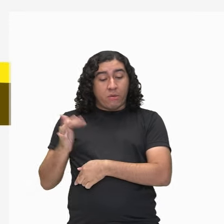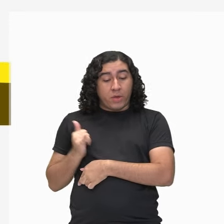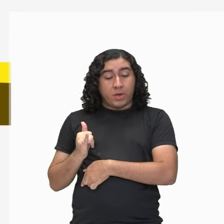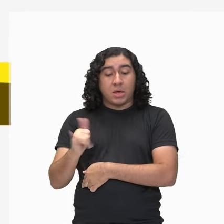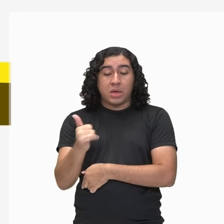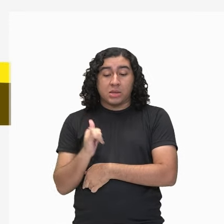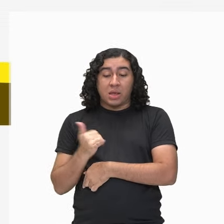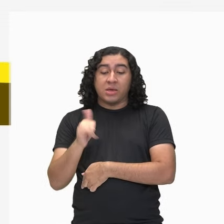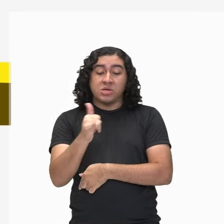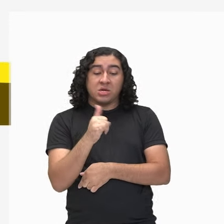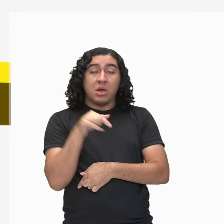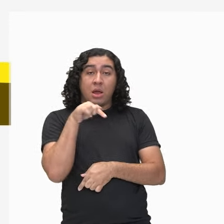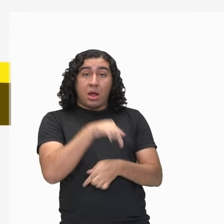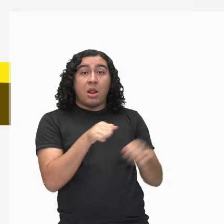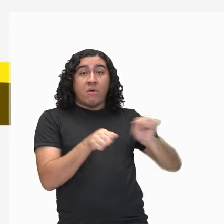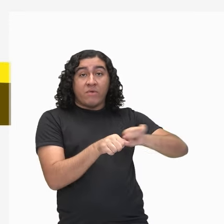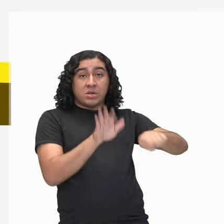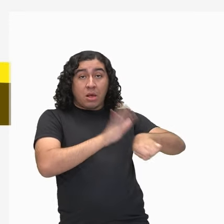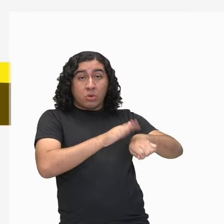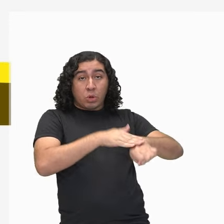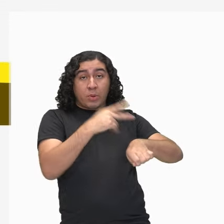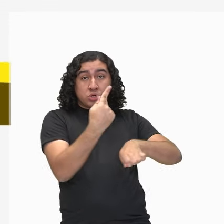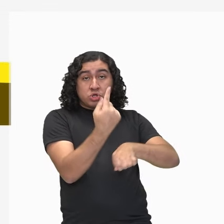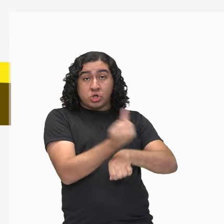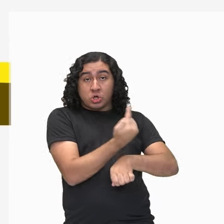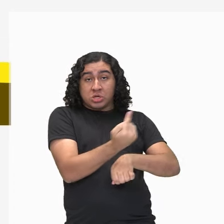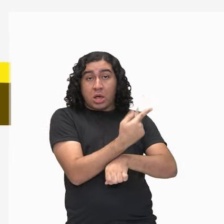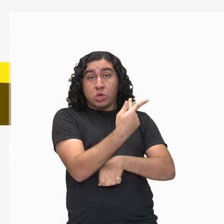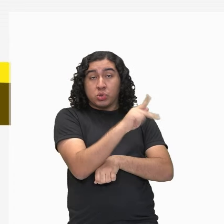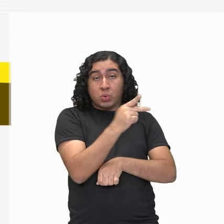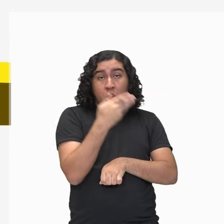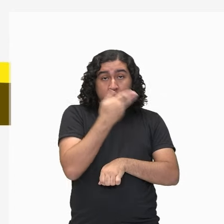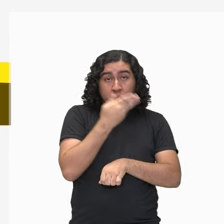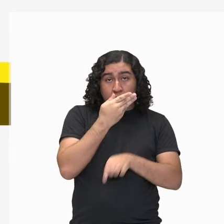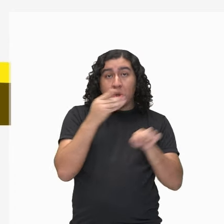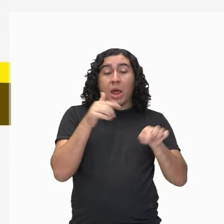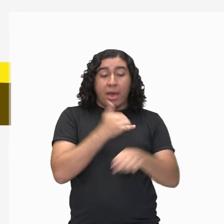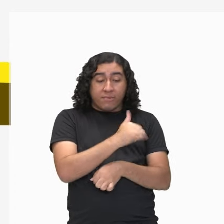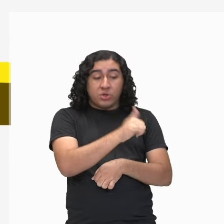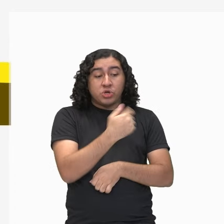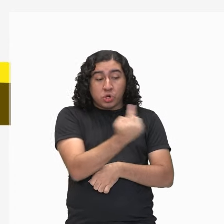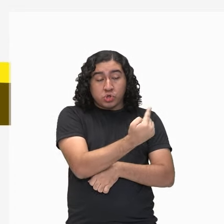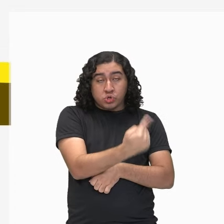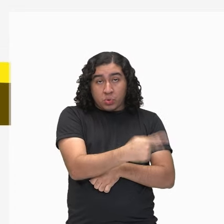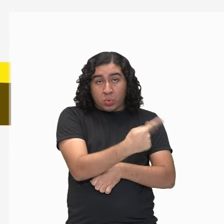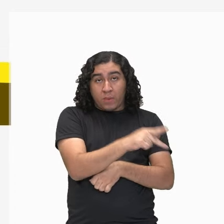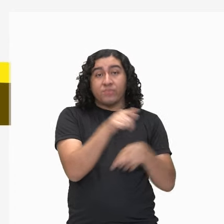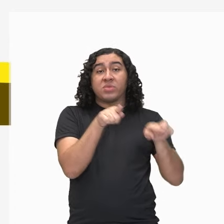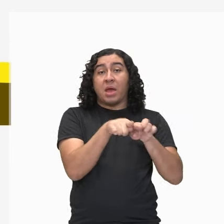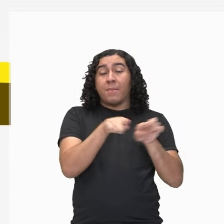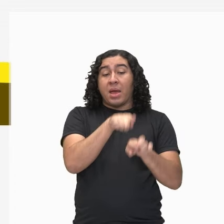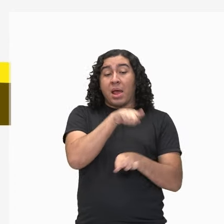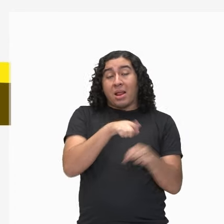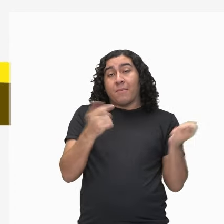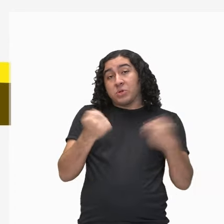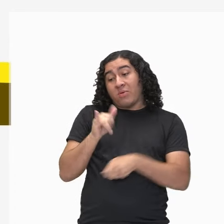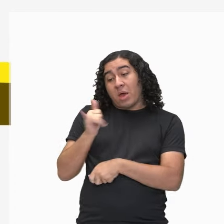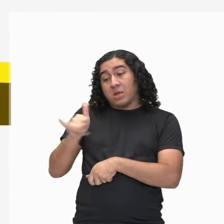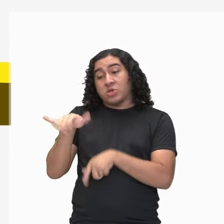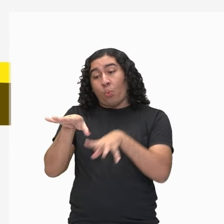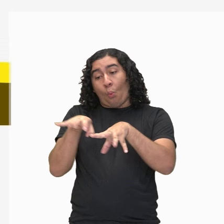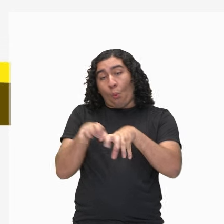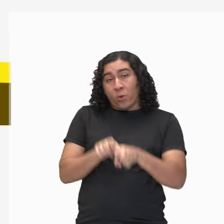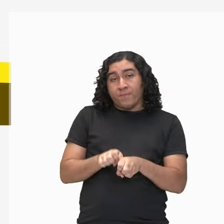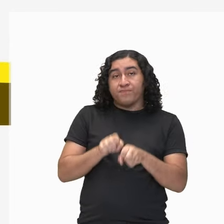ela produz o seu açúcar, produz a sua energia, ela também consome, né? Então naquela fase da noite, por